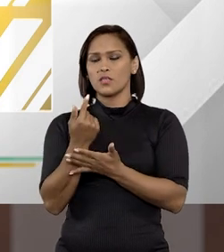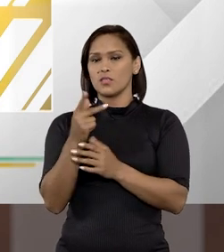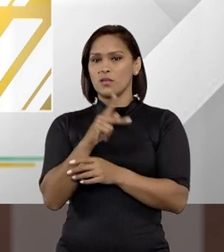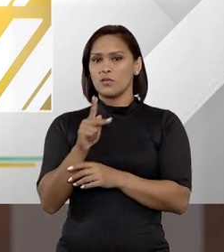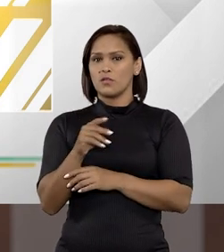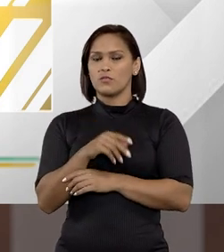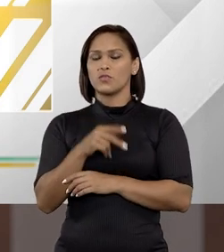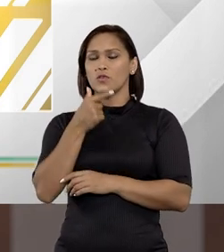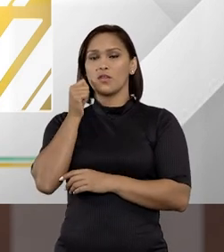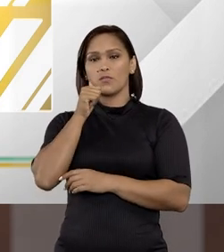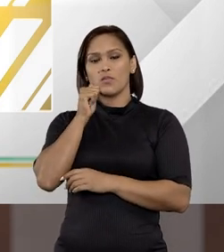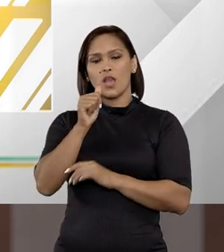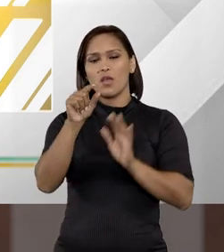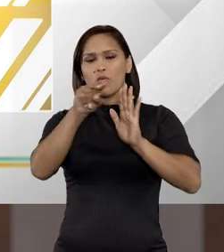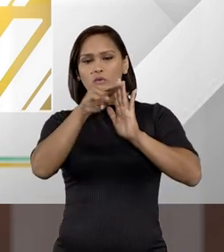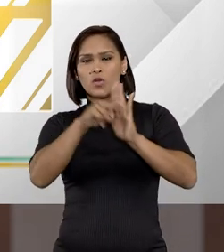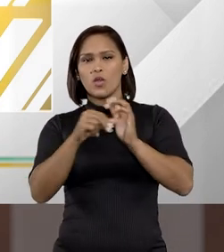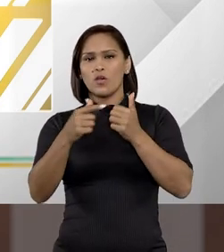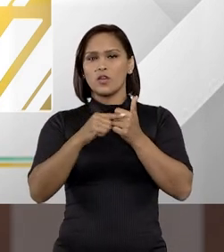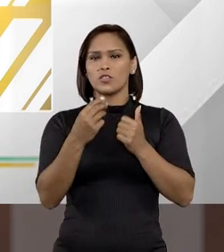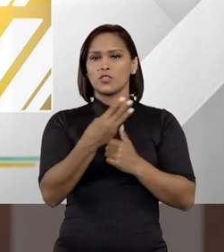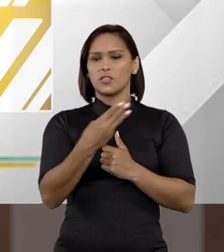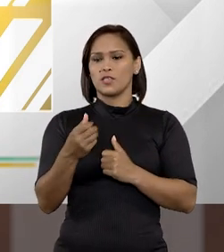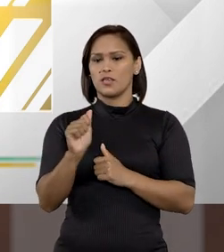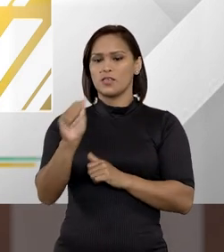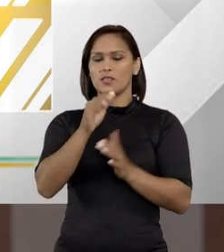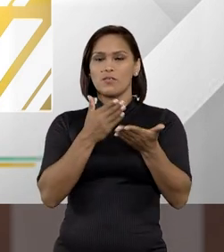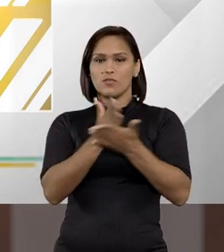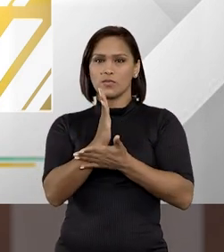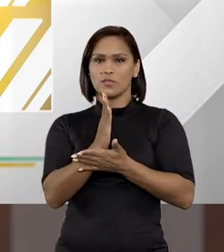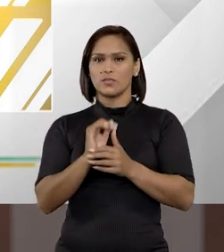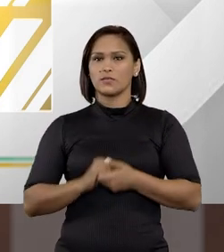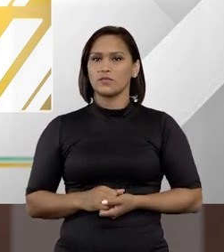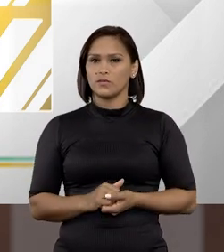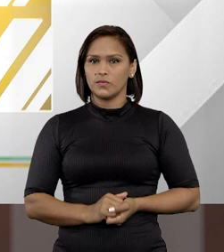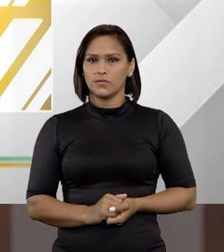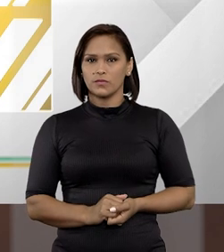acontecer, professora Ilana, com tais normas quando o artigo 3A entrar em vigor?